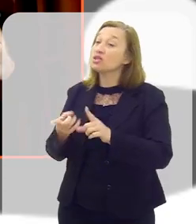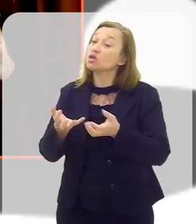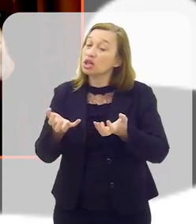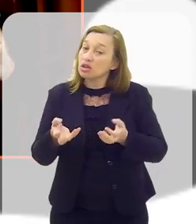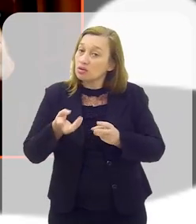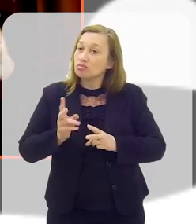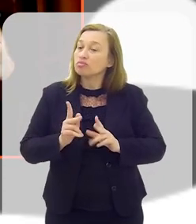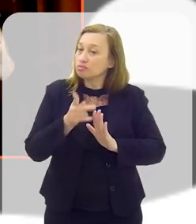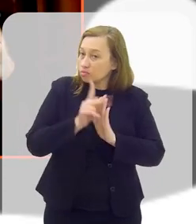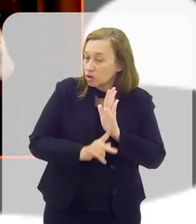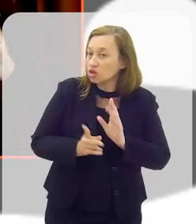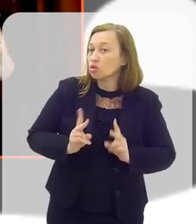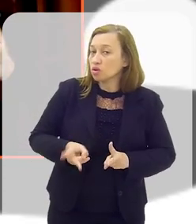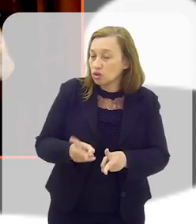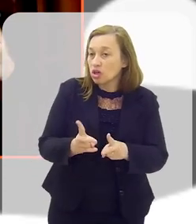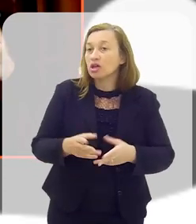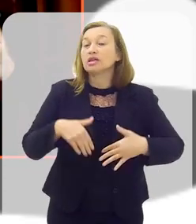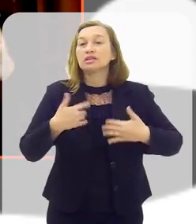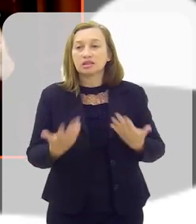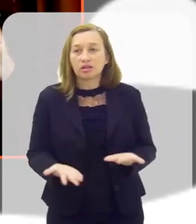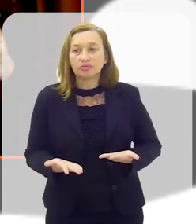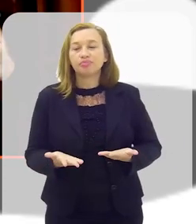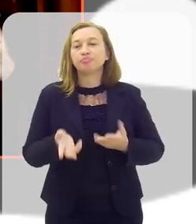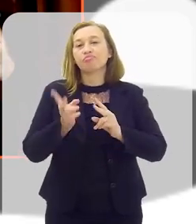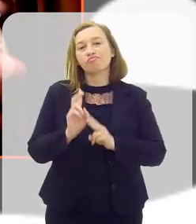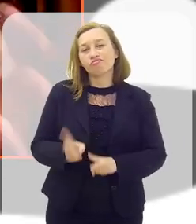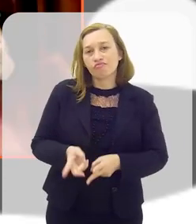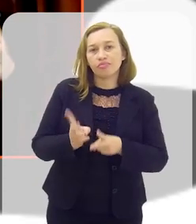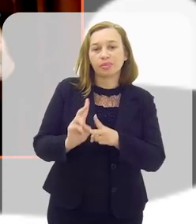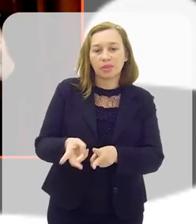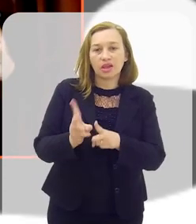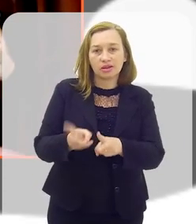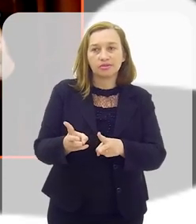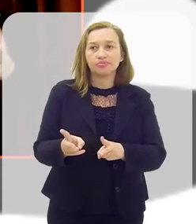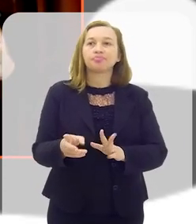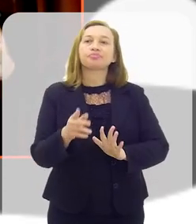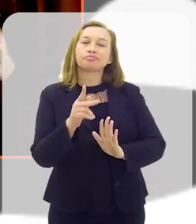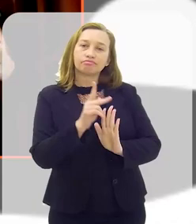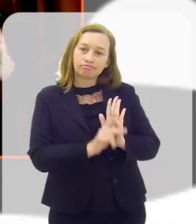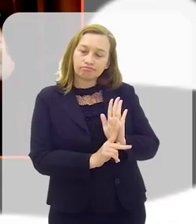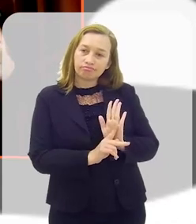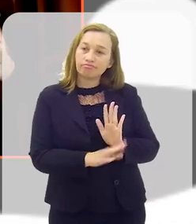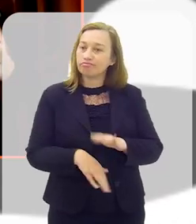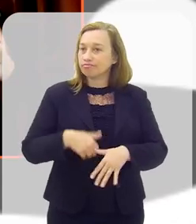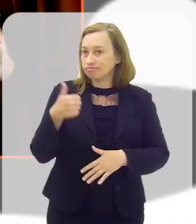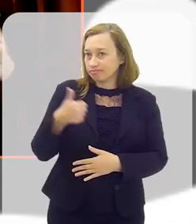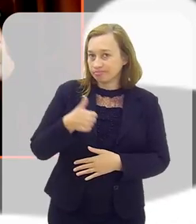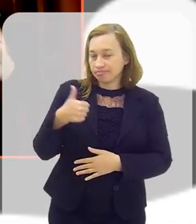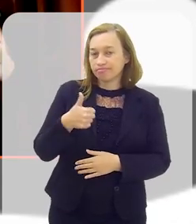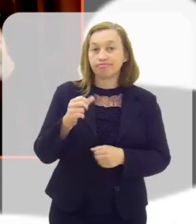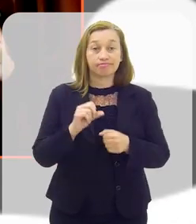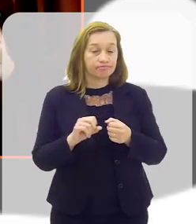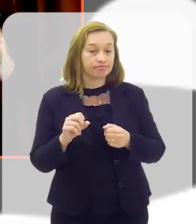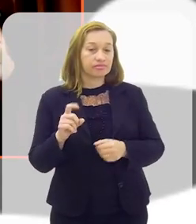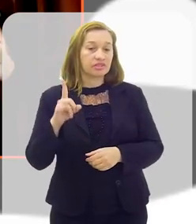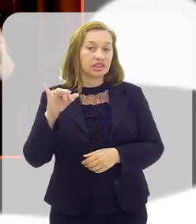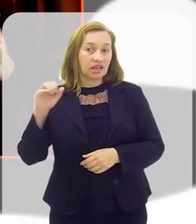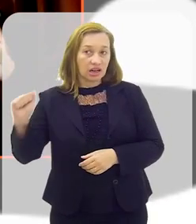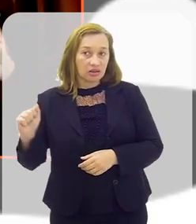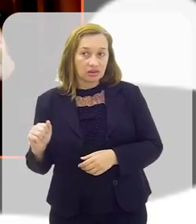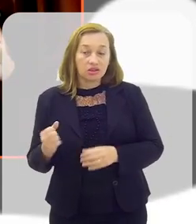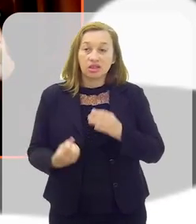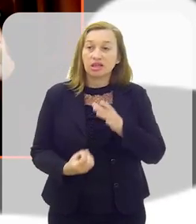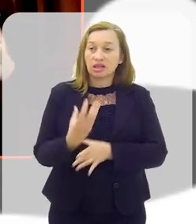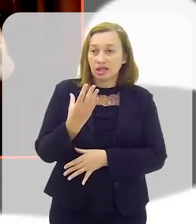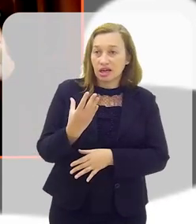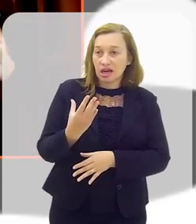projeto continuasse. Então, eu resolvi dar prosseguimento a esse projeto. E a primeira coisa que eu fiz, Cláudia, foi